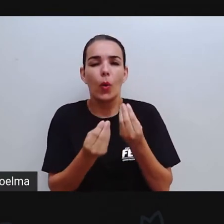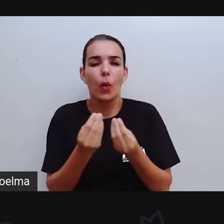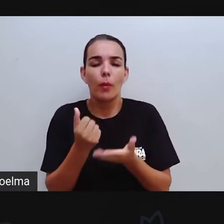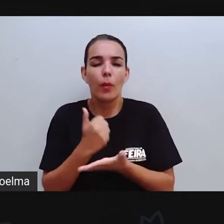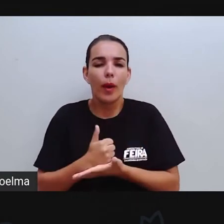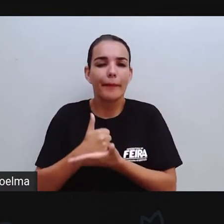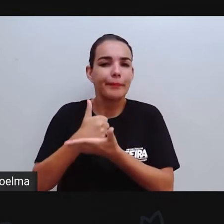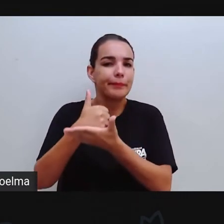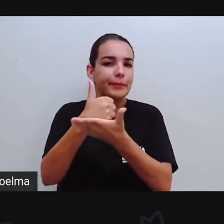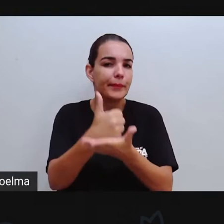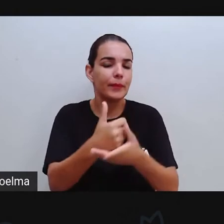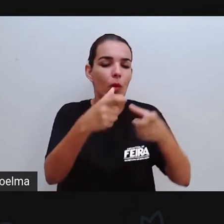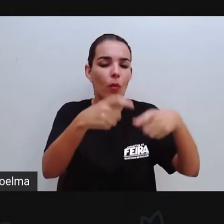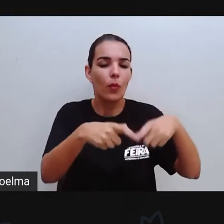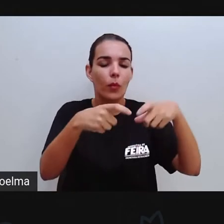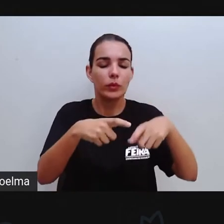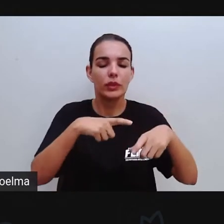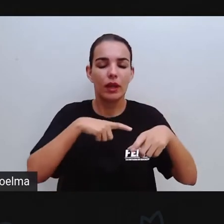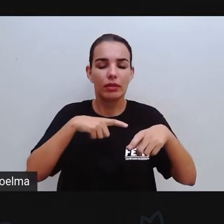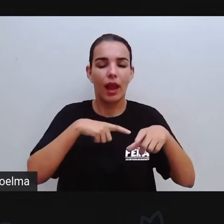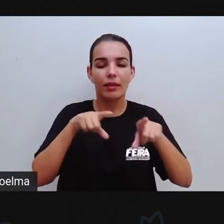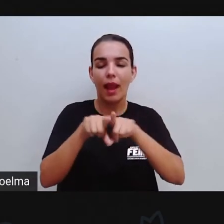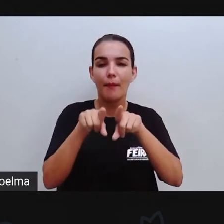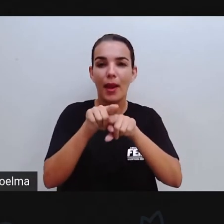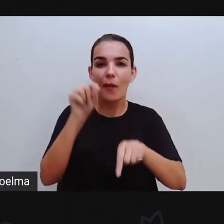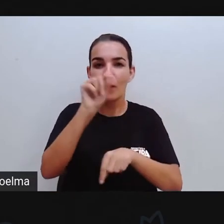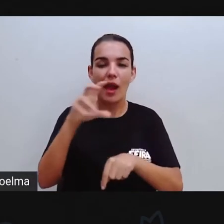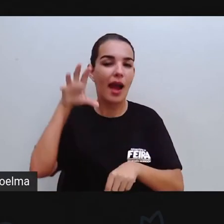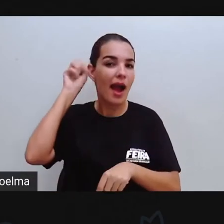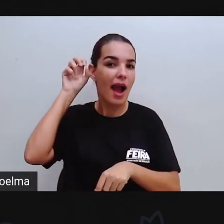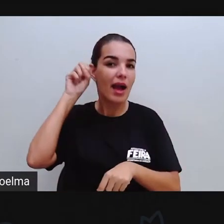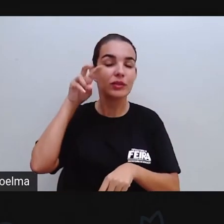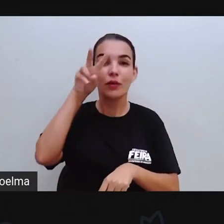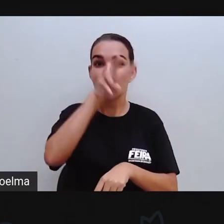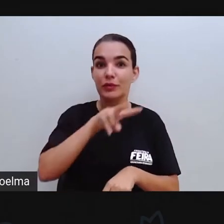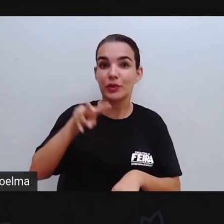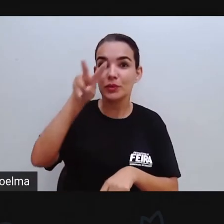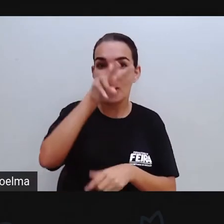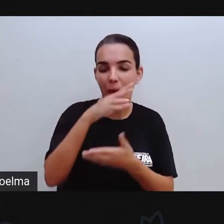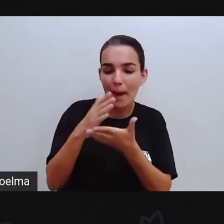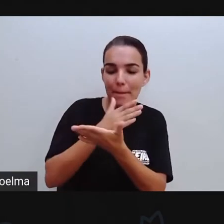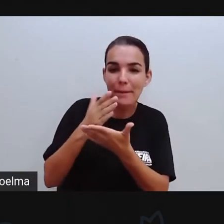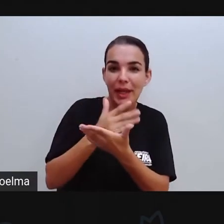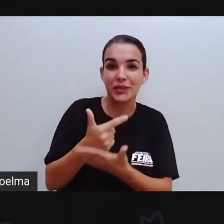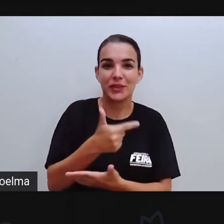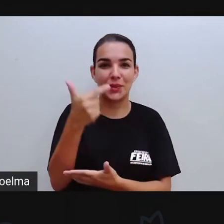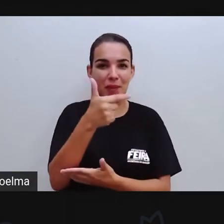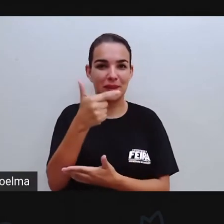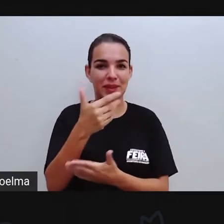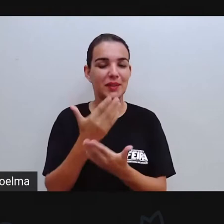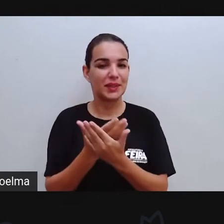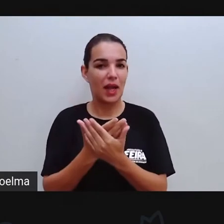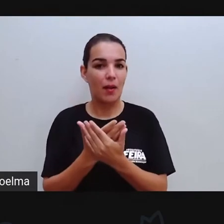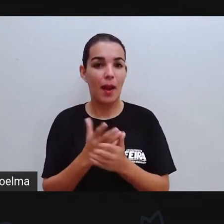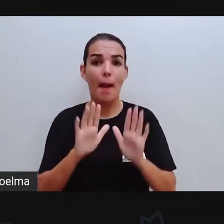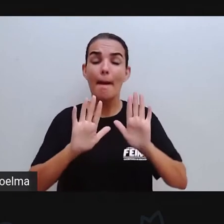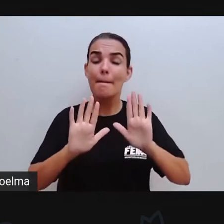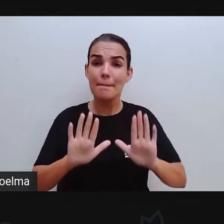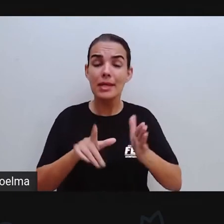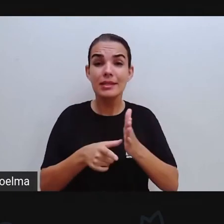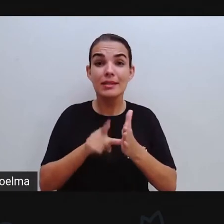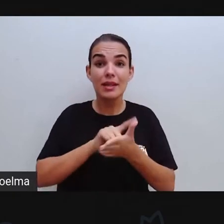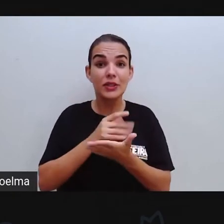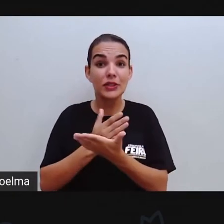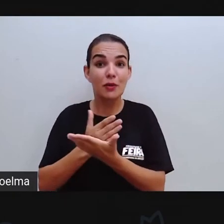e mídias audiovisuais. Então, é a parte 2 da nossa aula, certo? Só que antes da gente